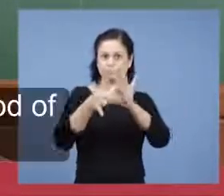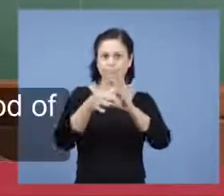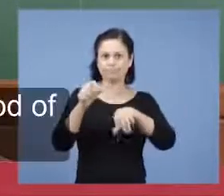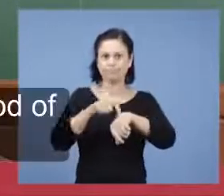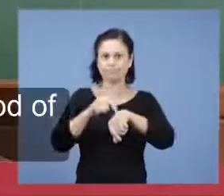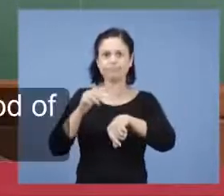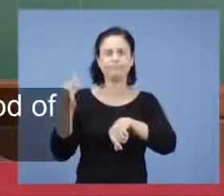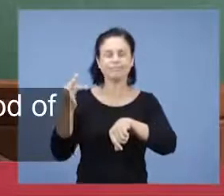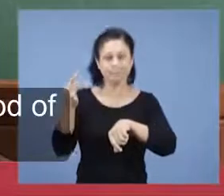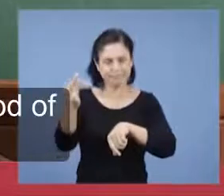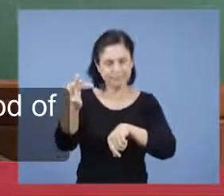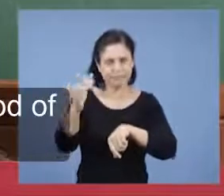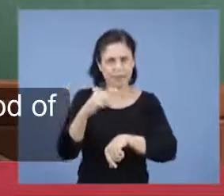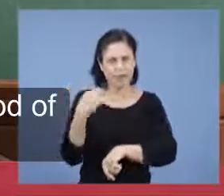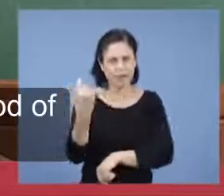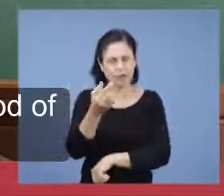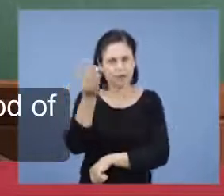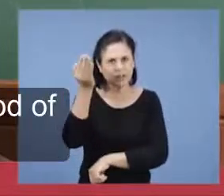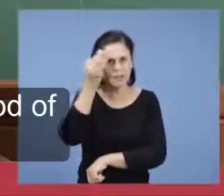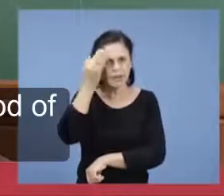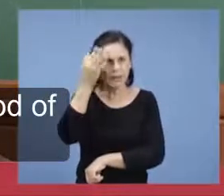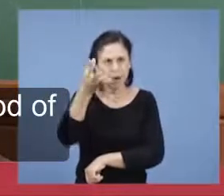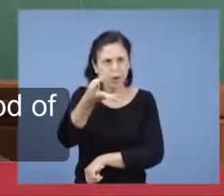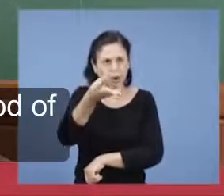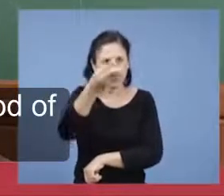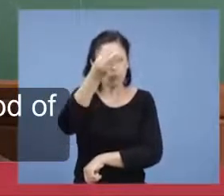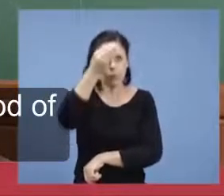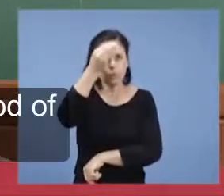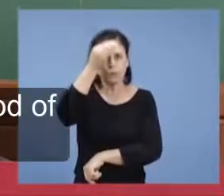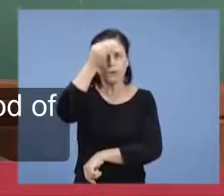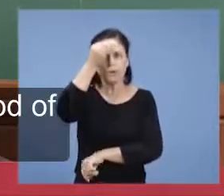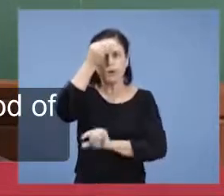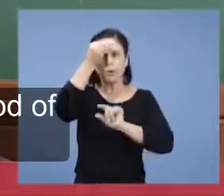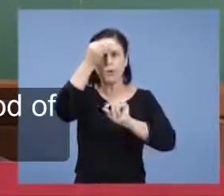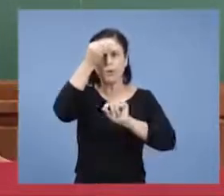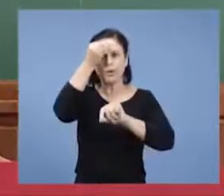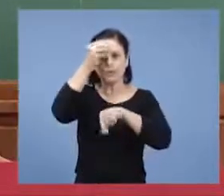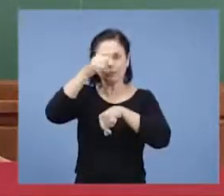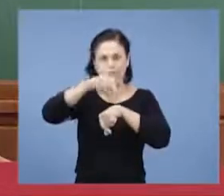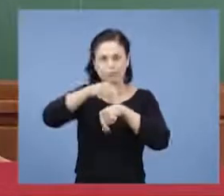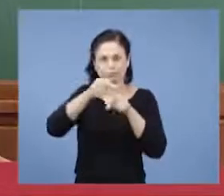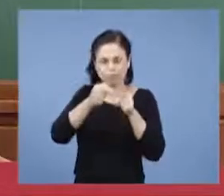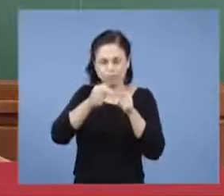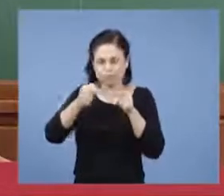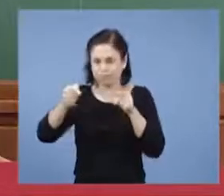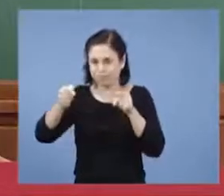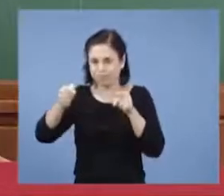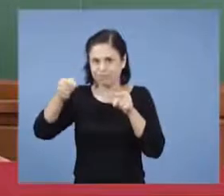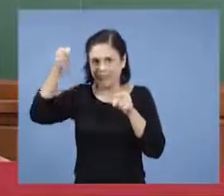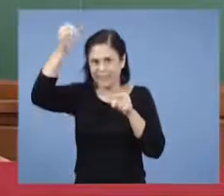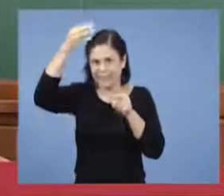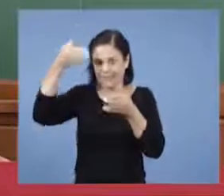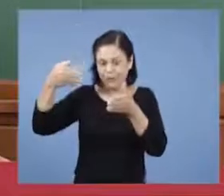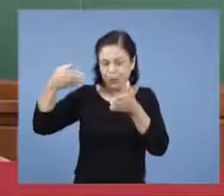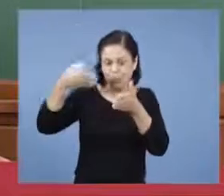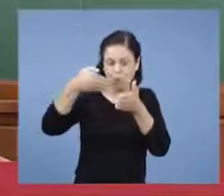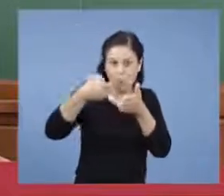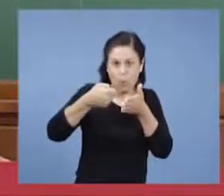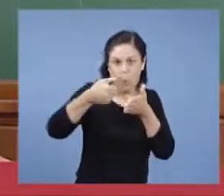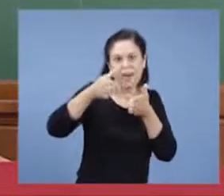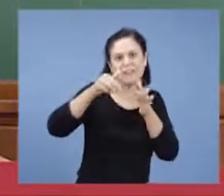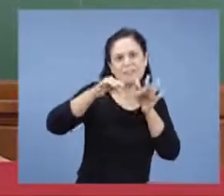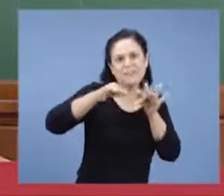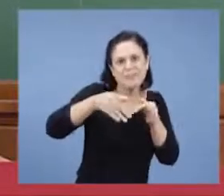O nos leva a entender que o período da graça está se encerrando. Quando nós